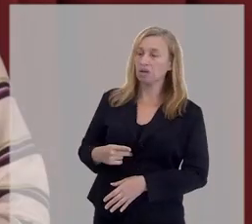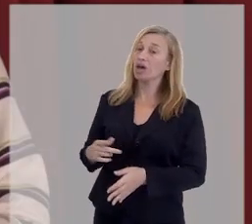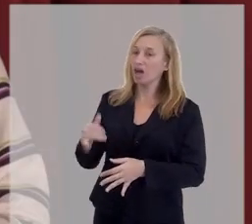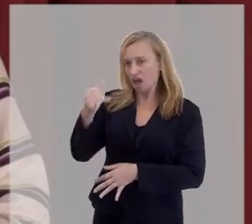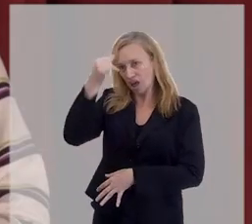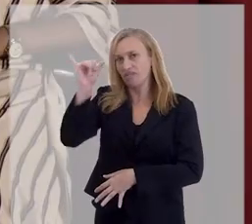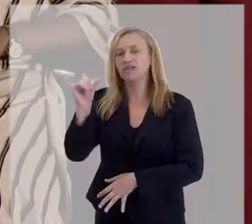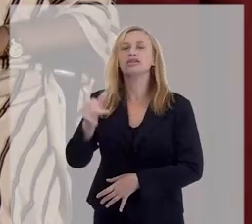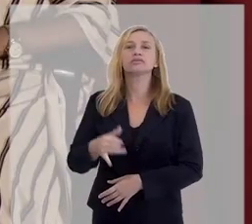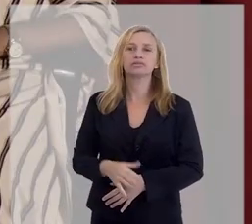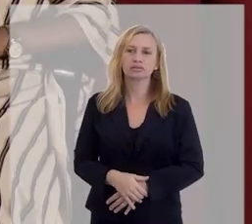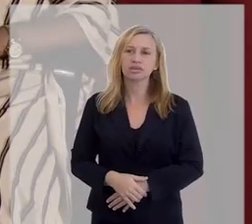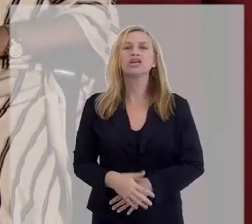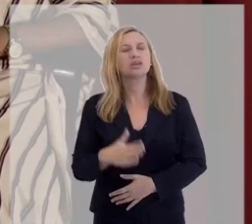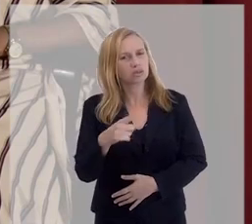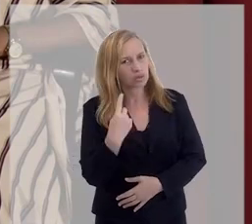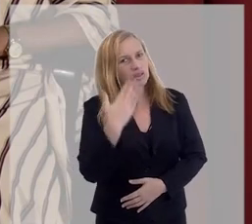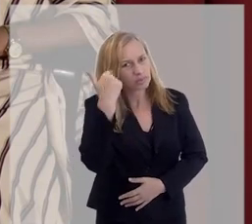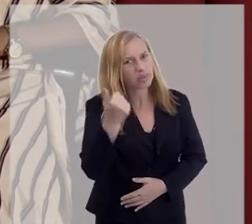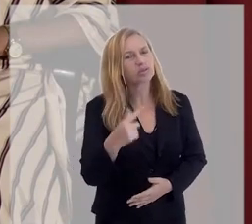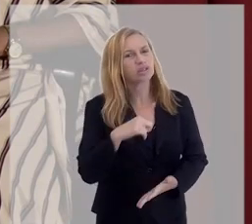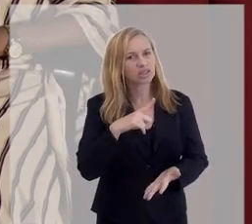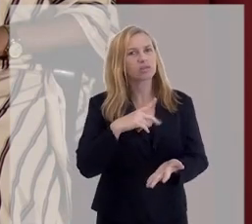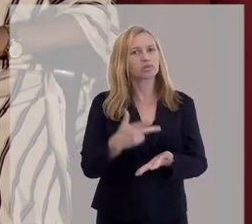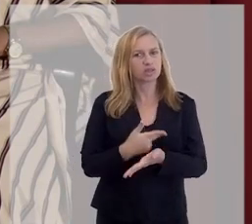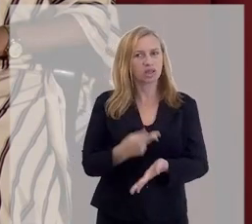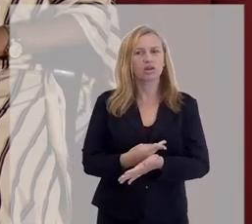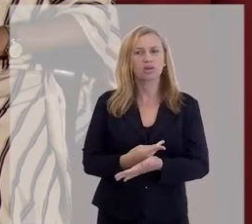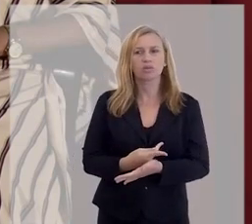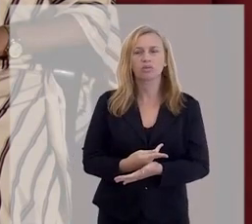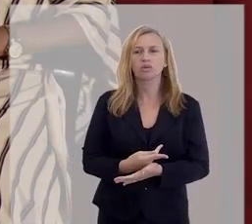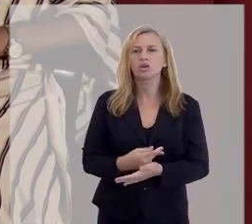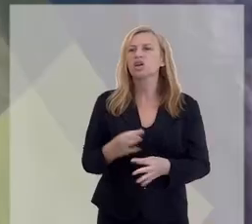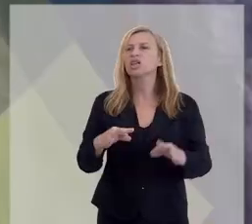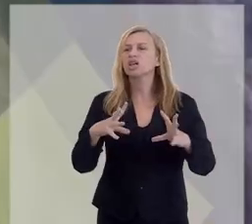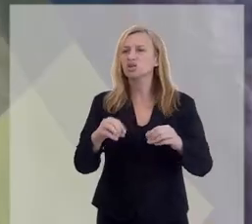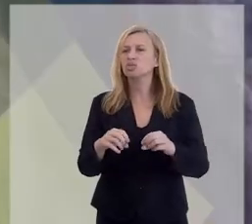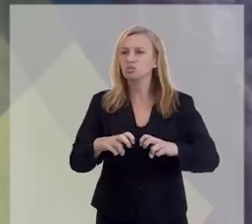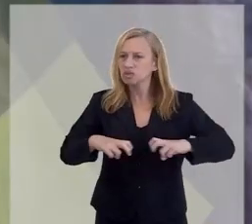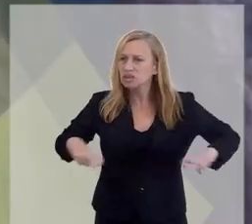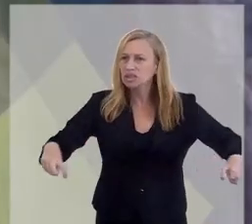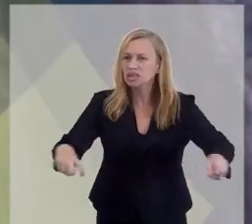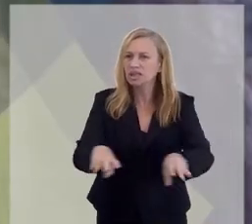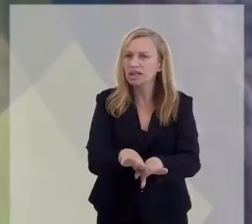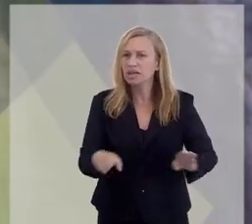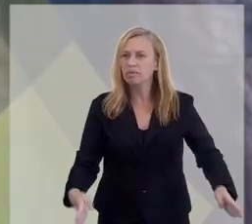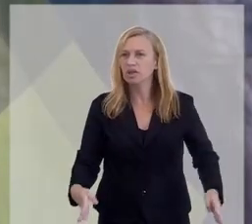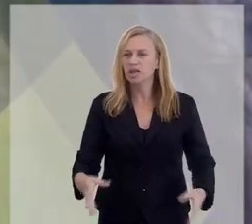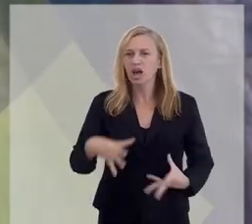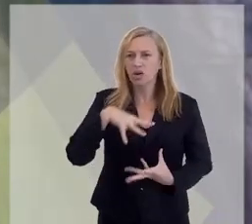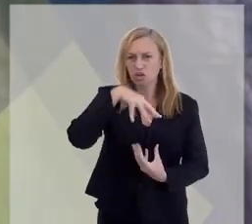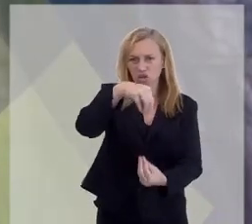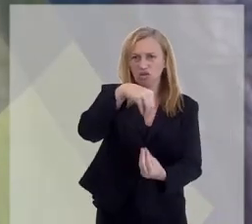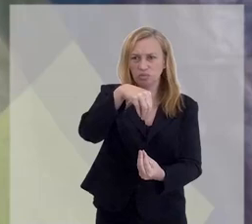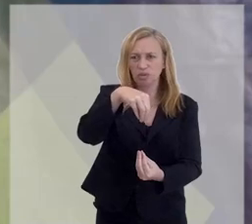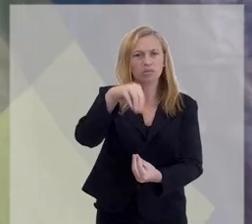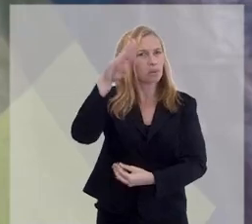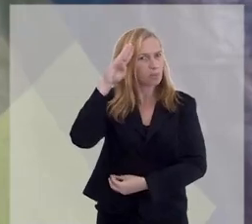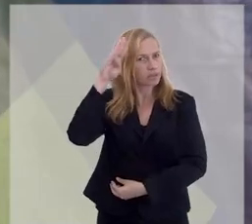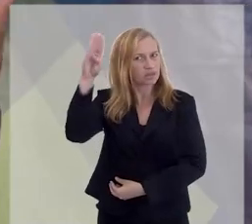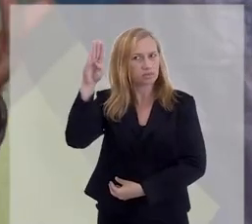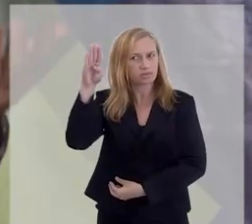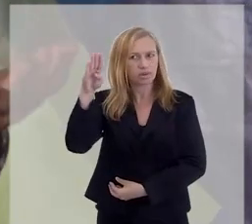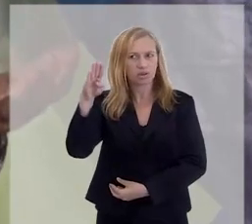que a gente sabe que nós somos infalíveis, né? aí está todo mundo sentado na mesa, aí o espírito